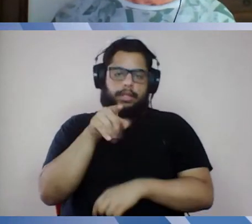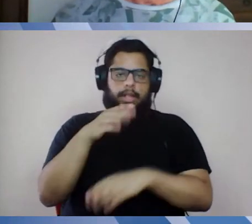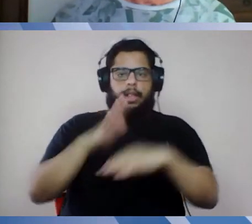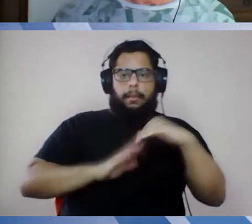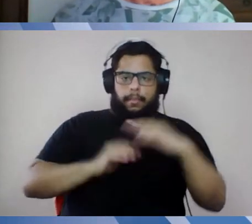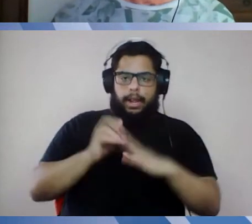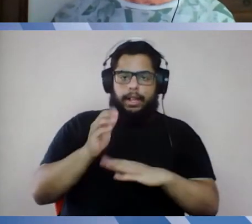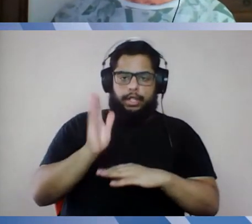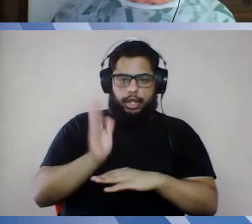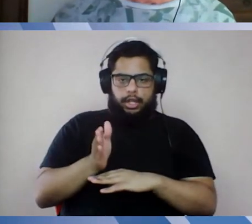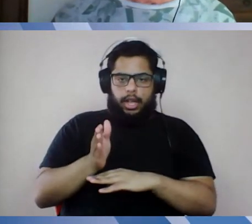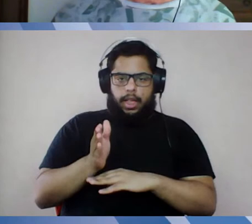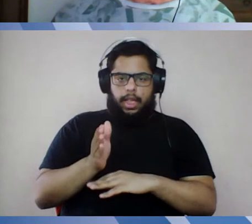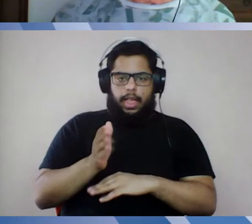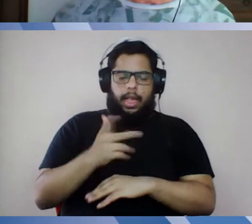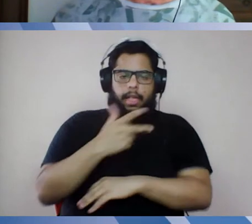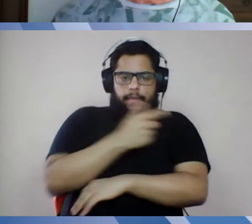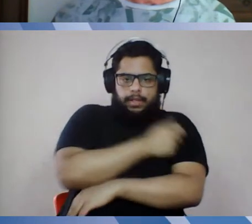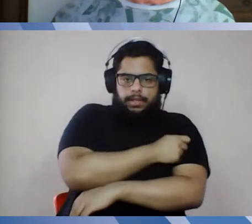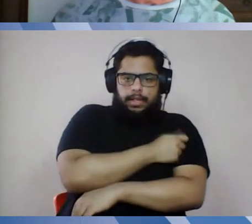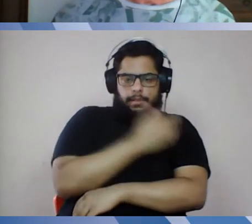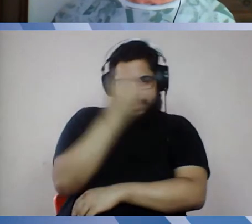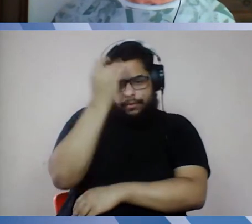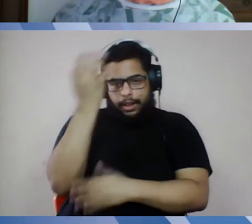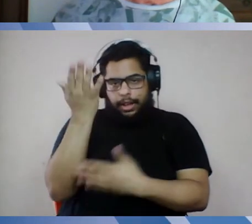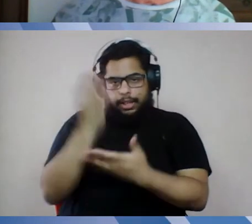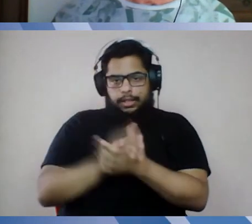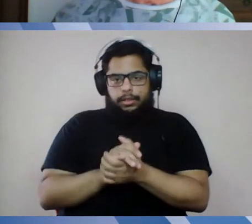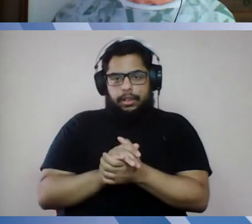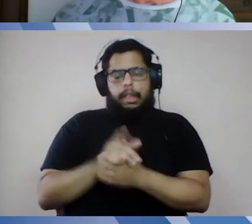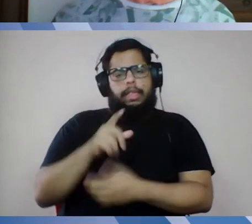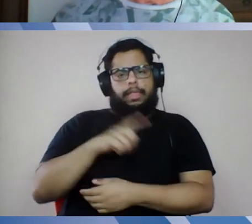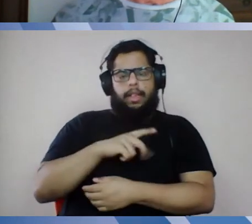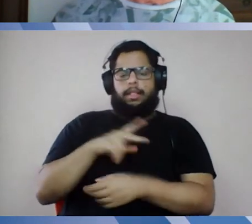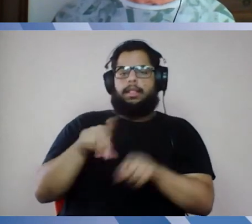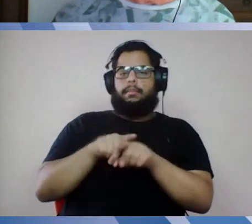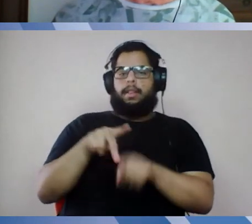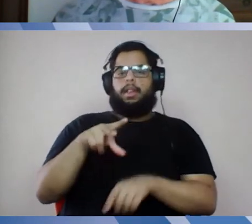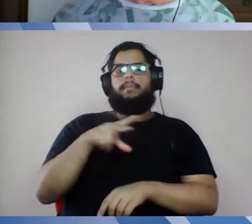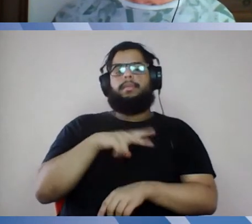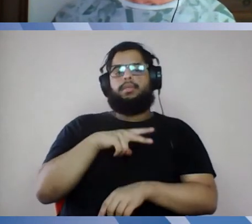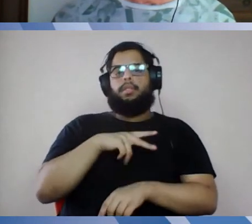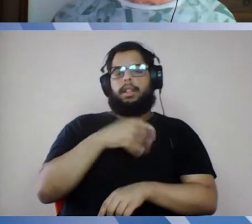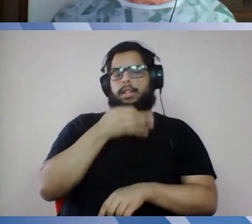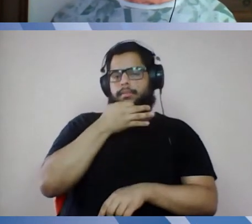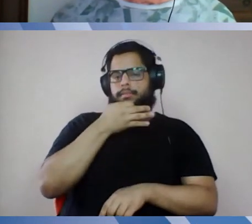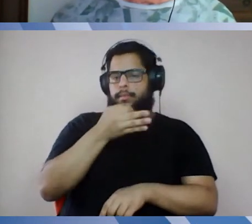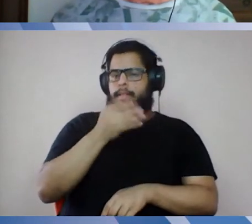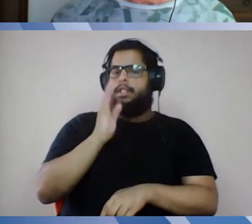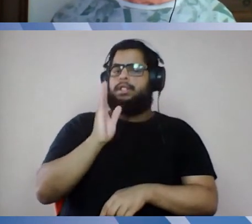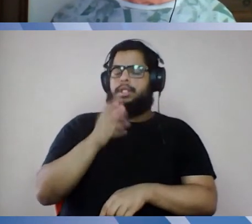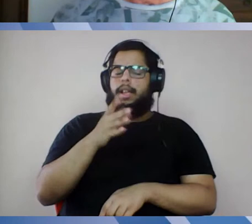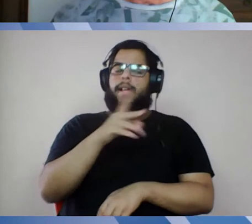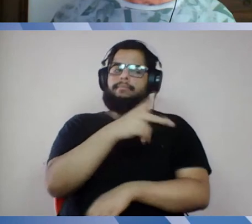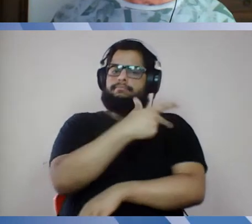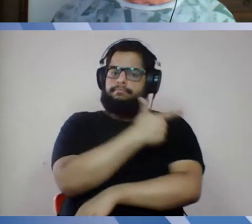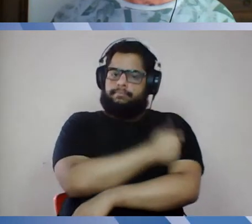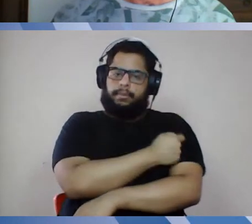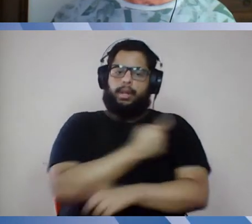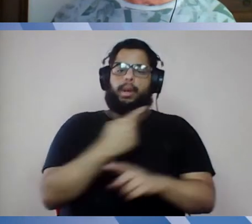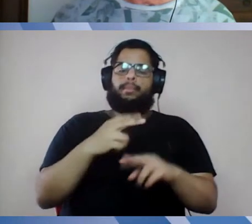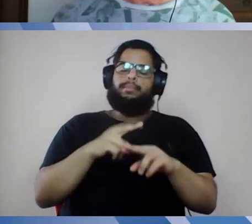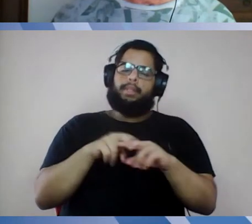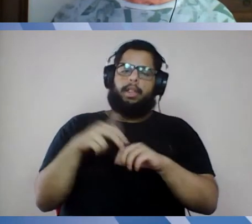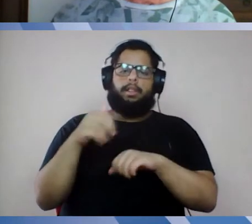mais fácil tomar a vacina, inclusive alguns relatos pessoais de que já obtiveram a primeira dose por estarem atuando e que ao